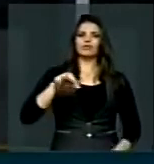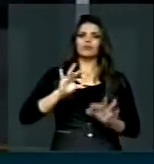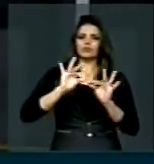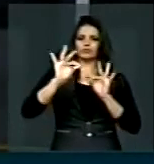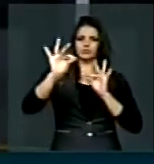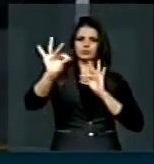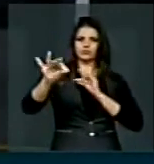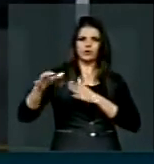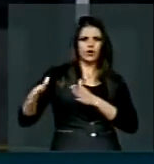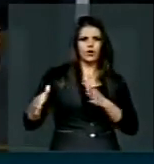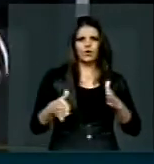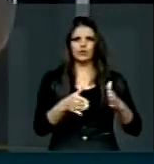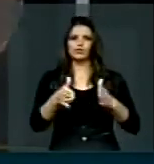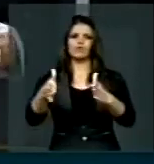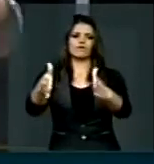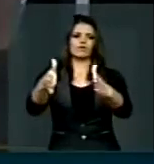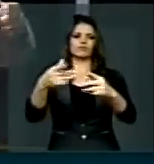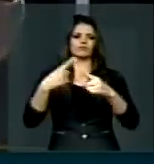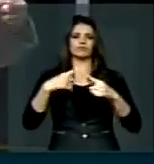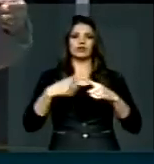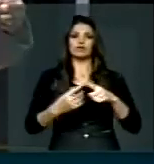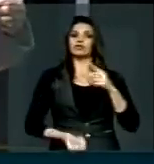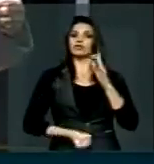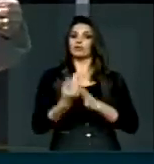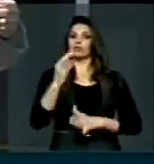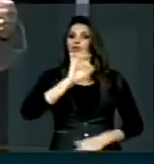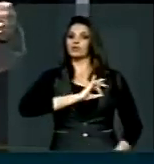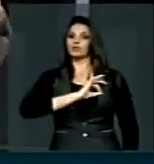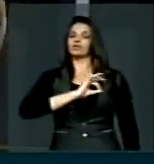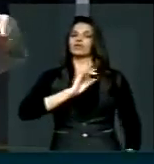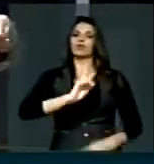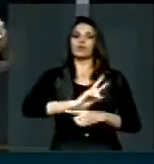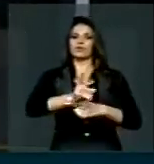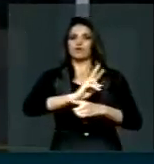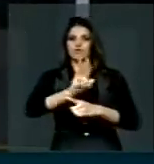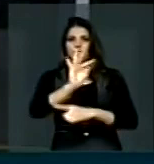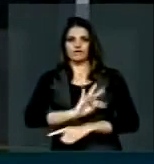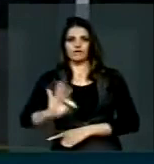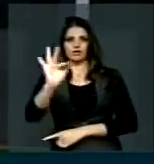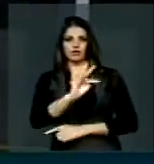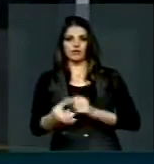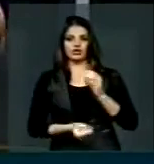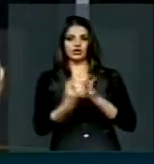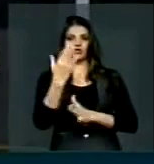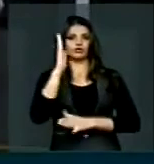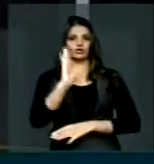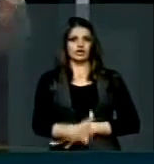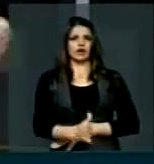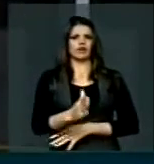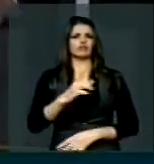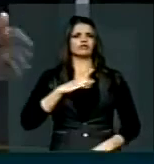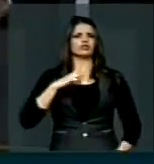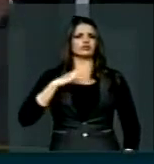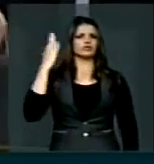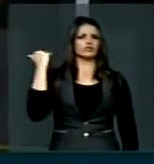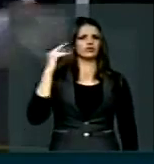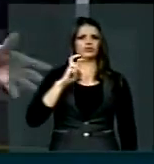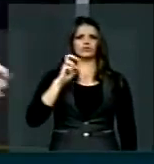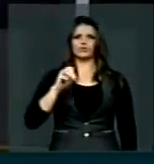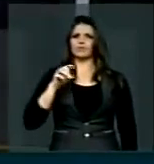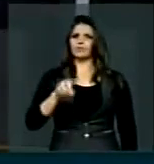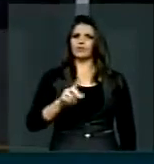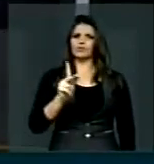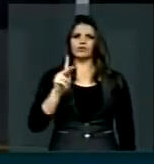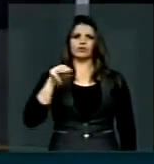rodovia. Aliás, quando criamos a Polícia Rodoviária Federal como polícia, a gente já tinha mais de 50 mil